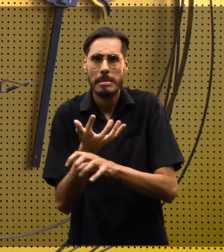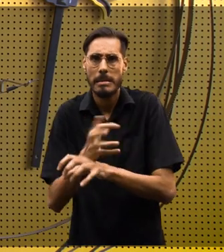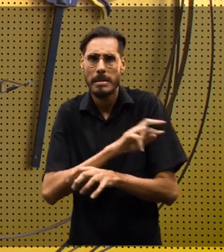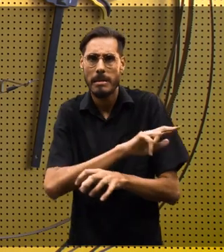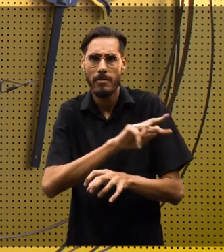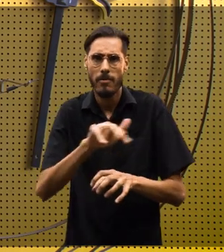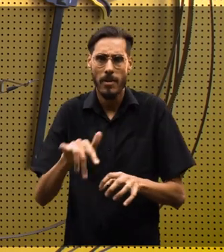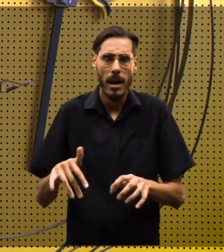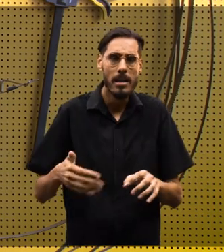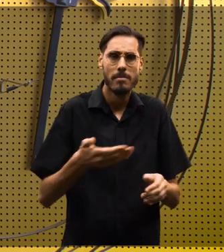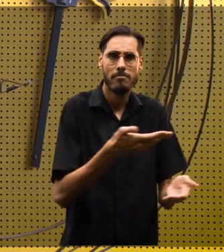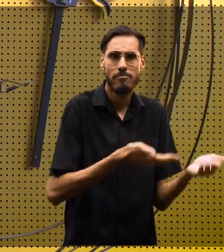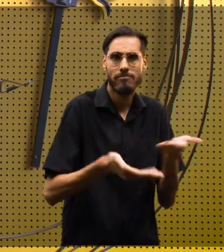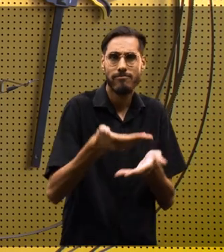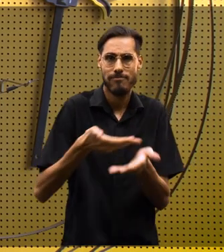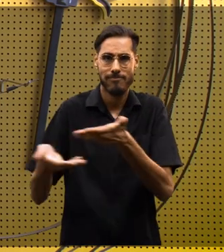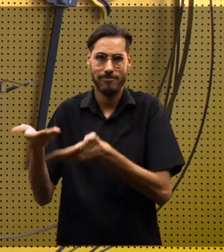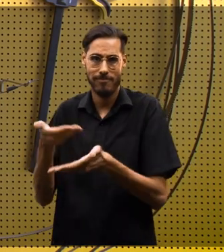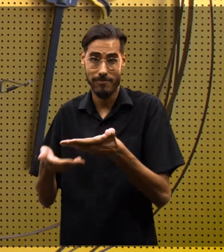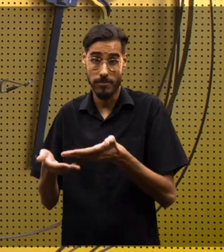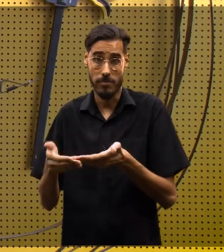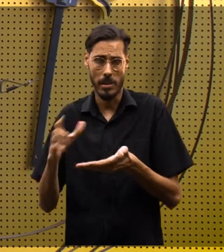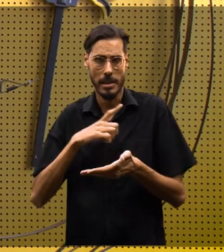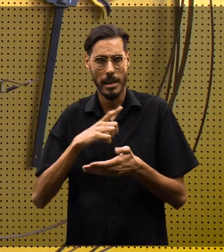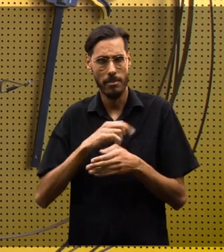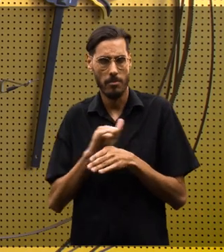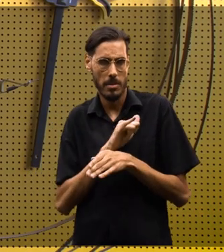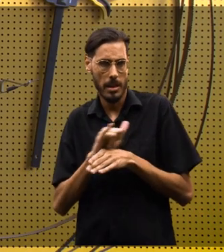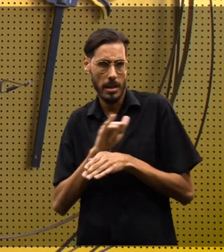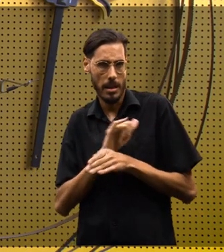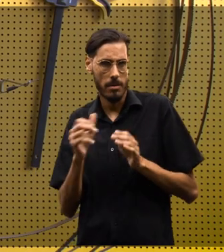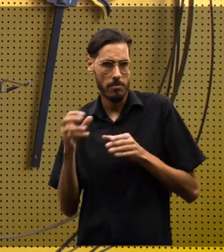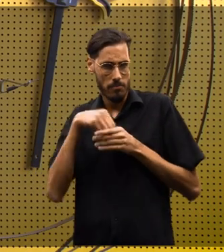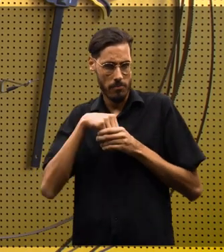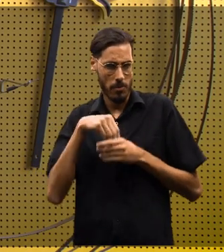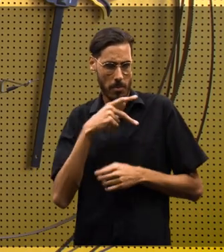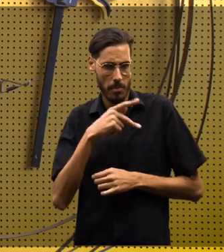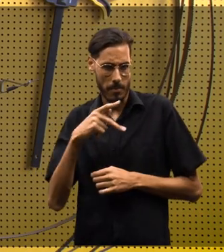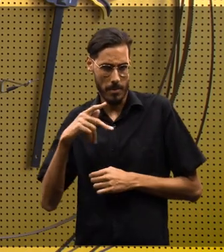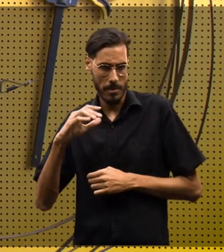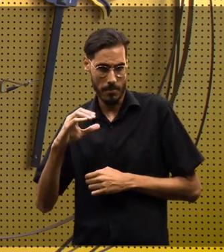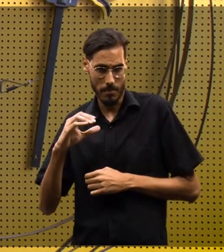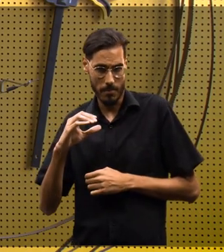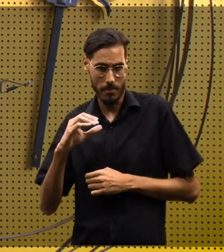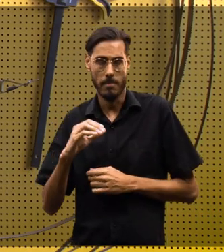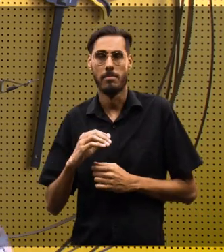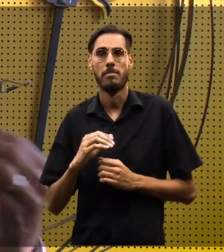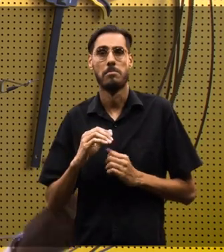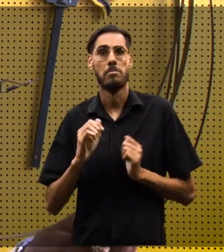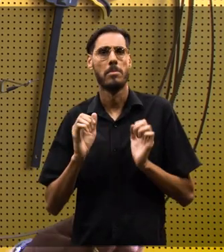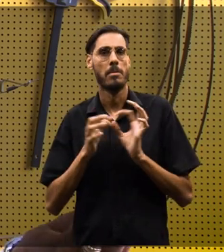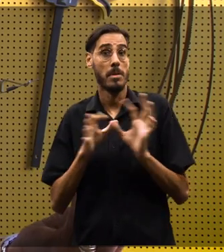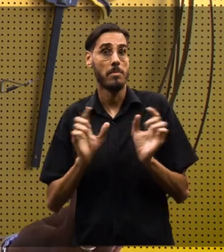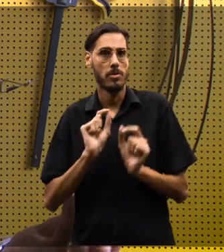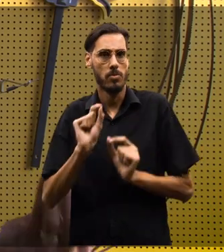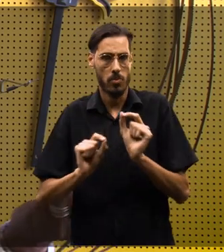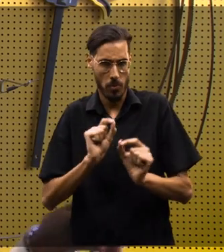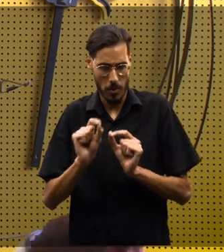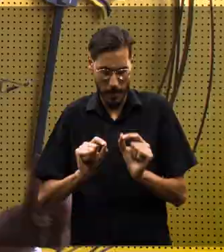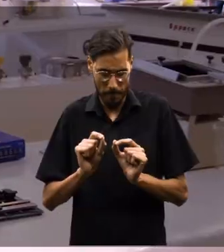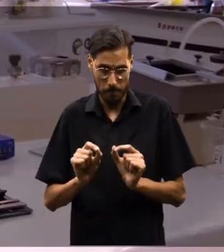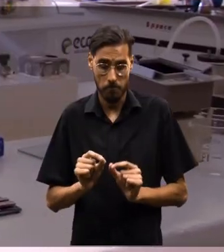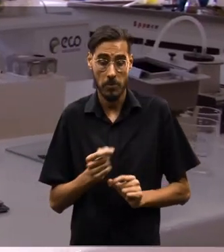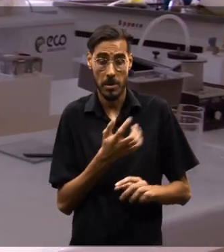a integração entre as disciplinas, então nós temos mecanismos dentro do projeto pedagógico que permite que duas disciplinas